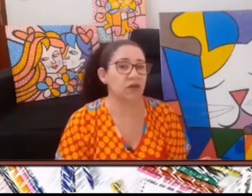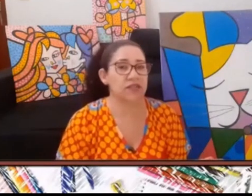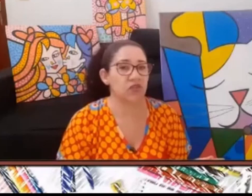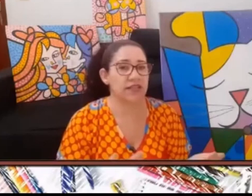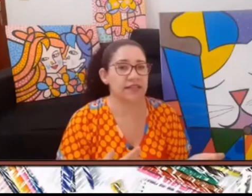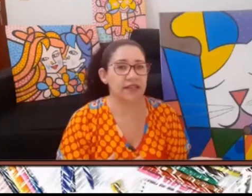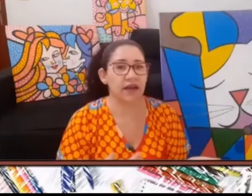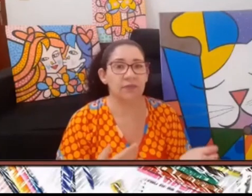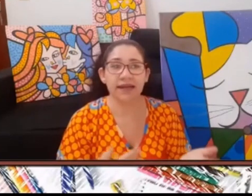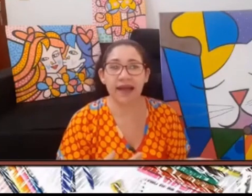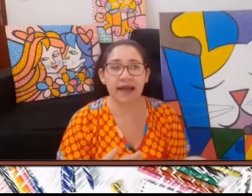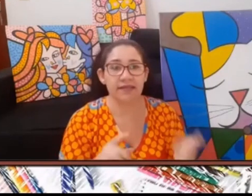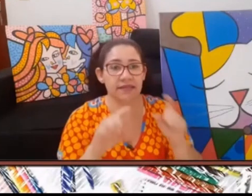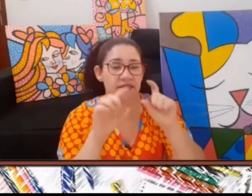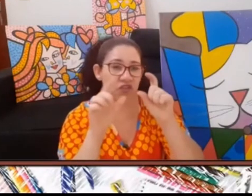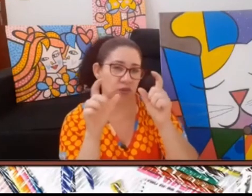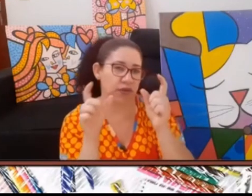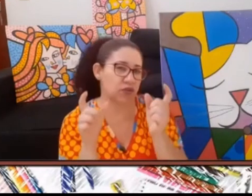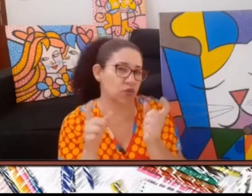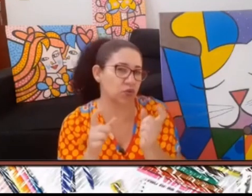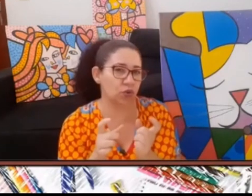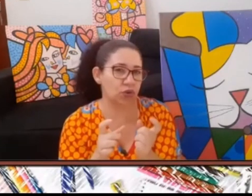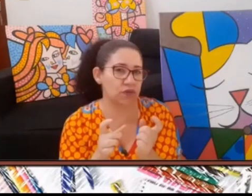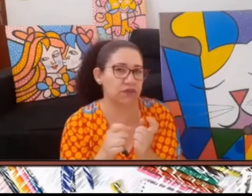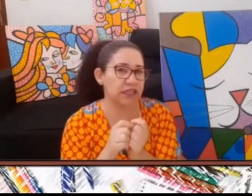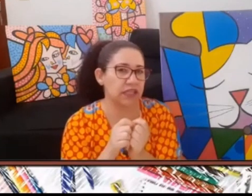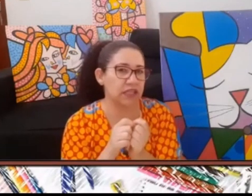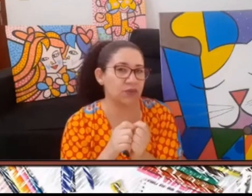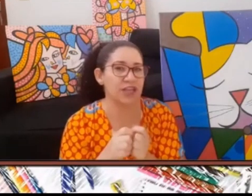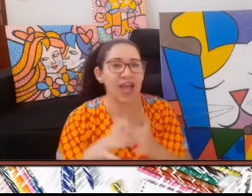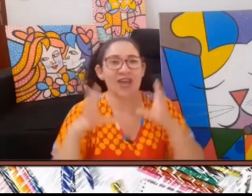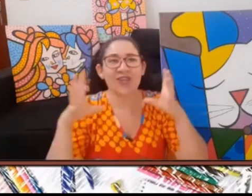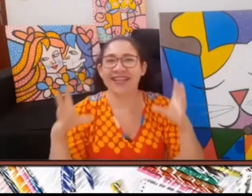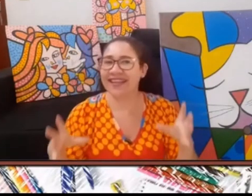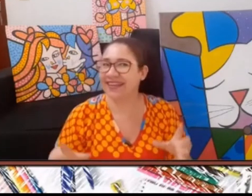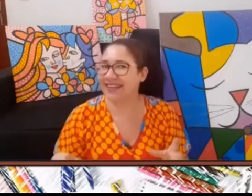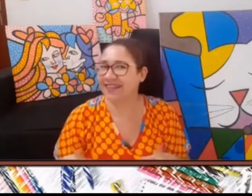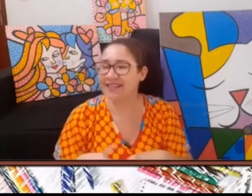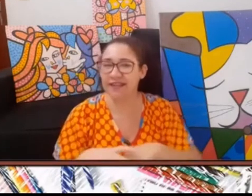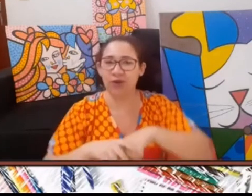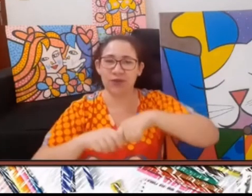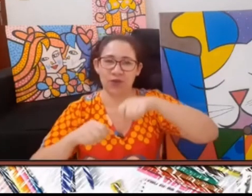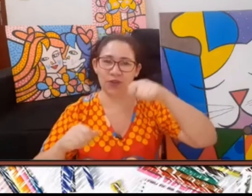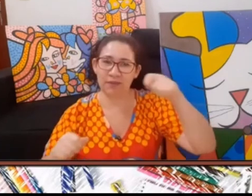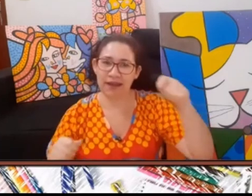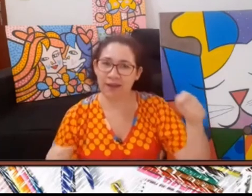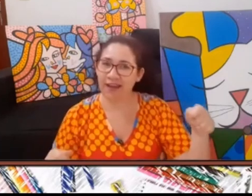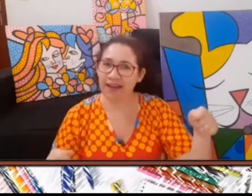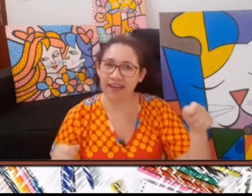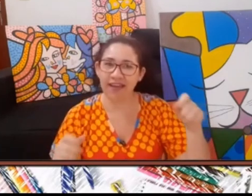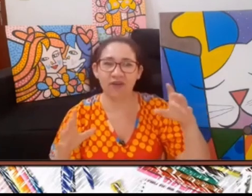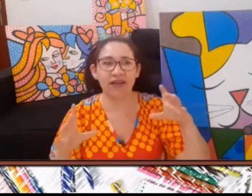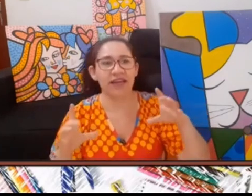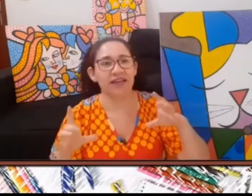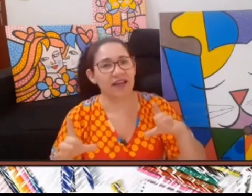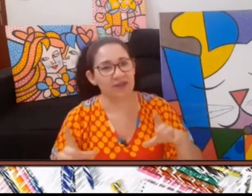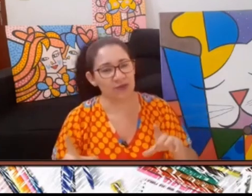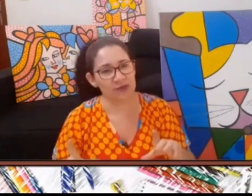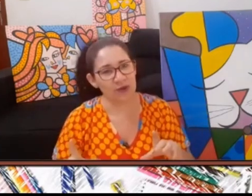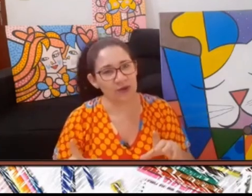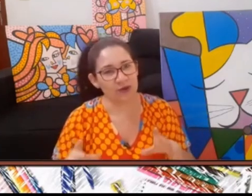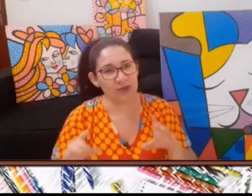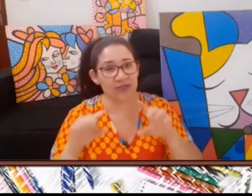criança que gosta de desenhar mangás, que já só tem os contornos fininhos. Já tem criança que gosta de trabalhar com a régua,